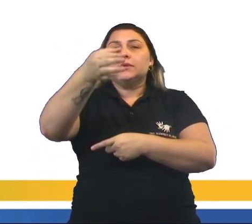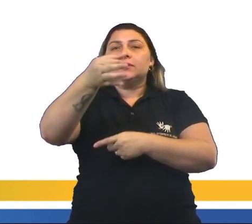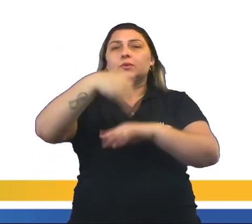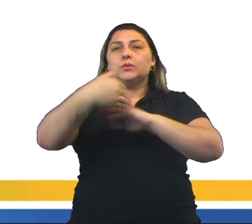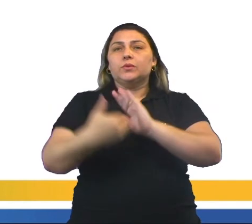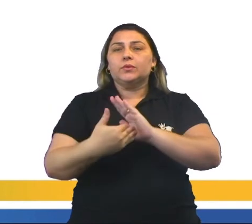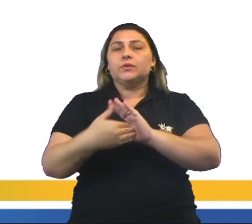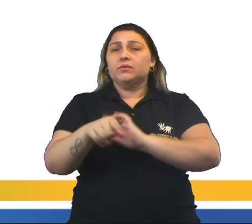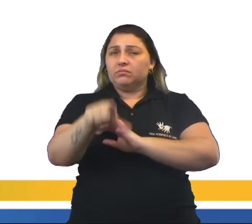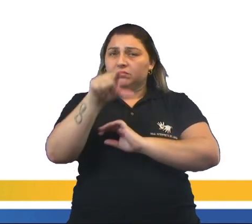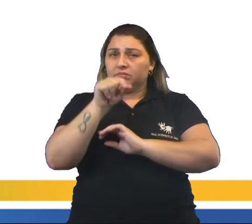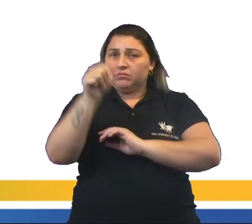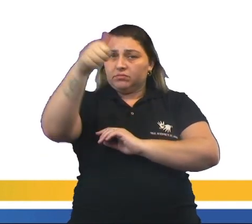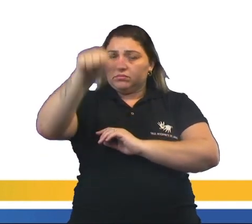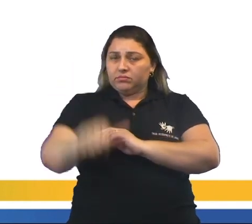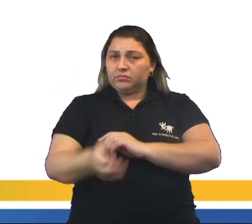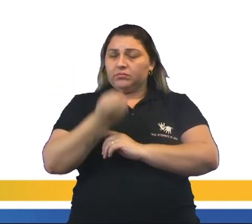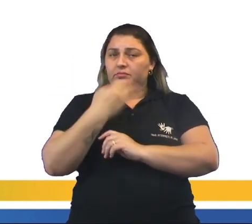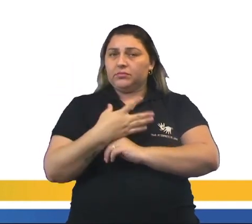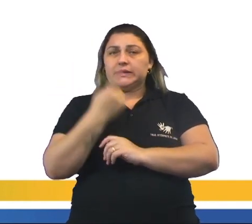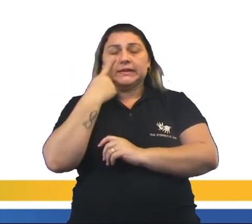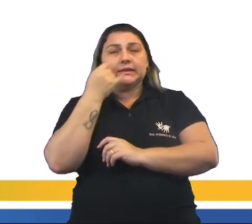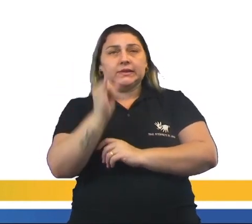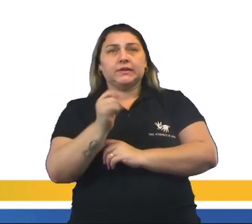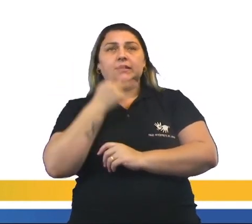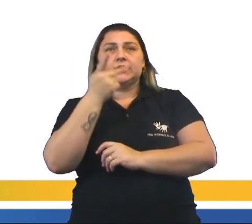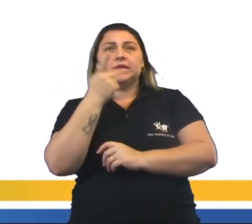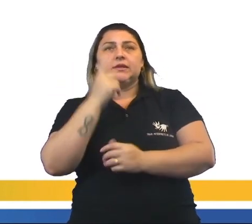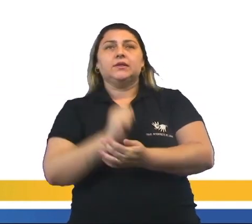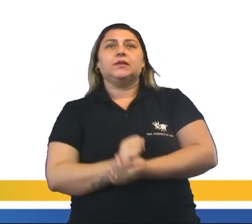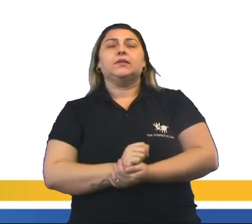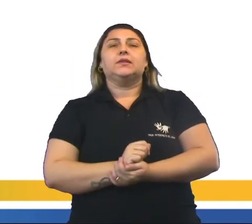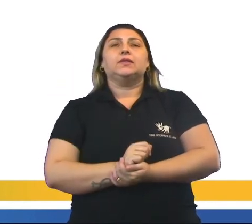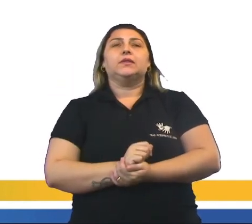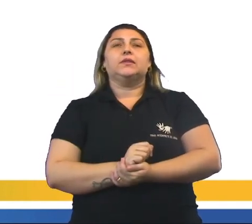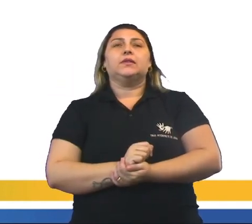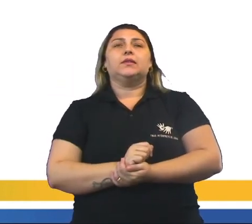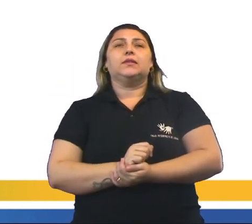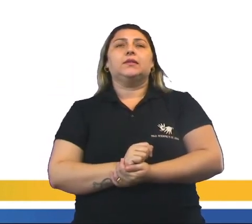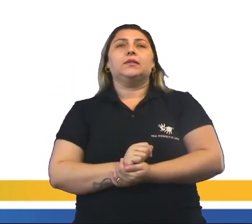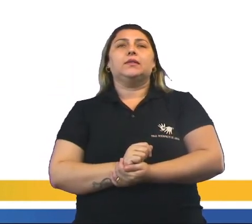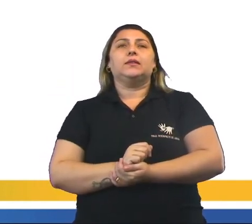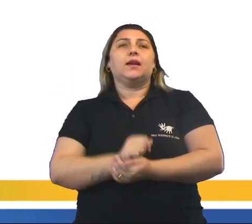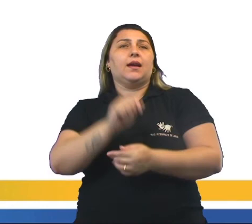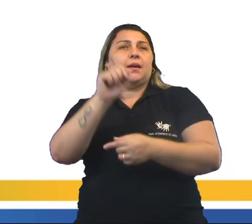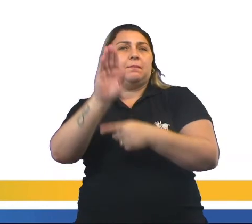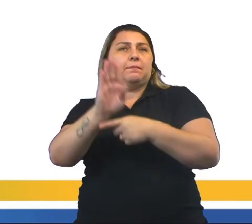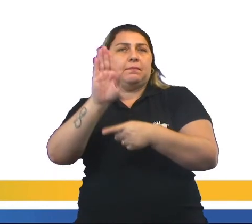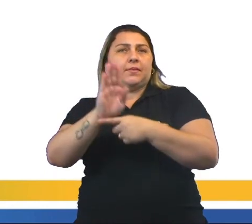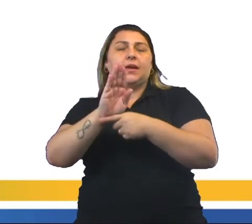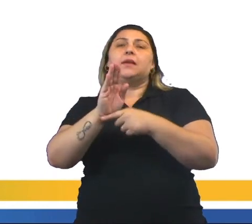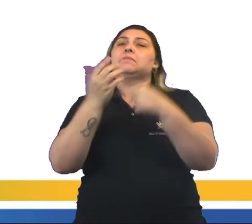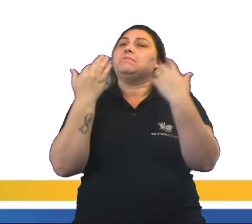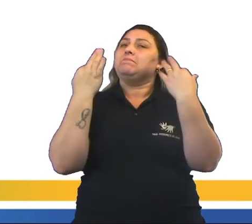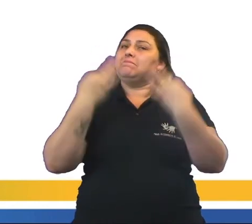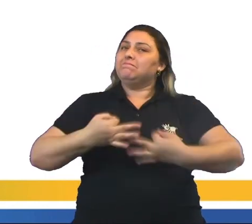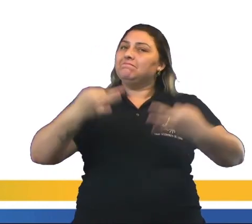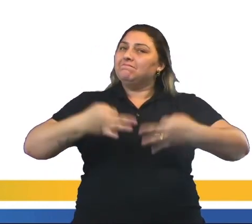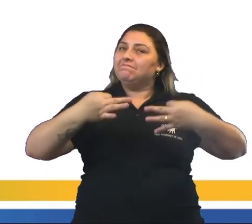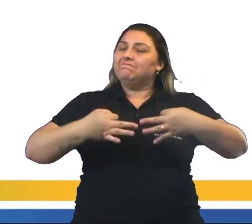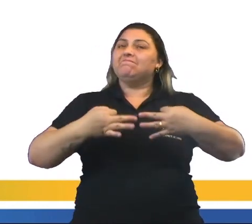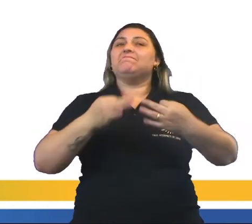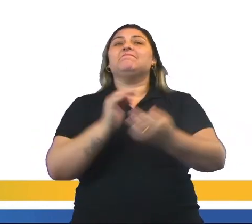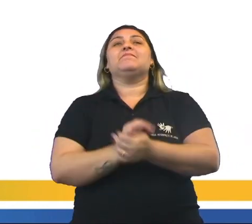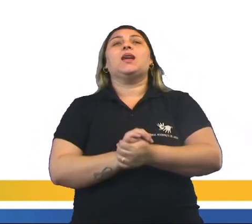você fez a sua escolha, analisou bem? Então se você disse que a alternativa correta é a letra B, está certo!